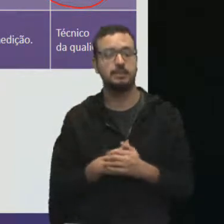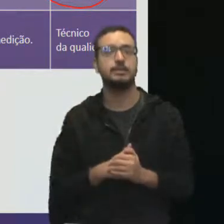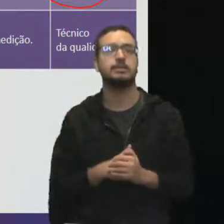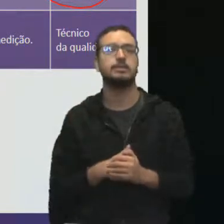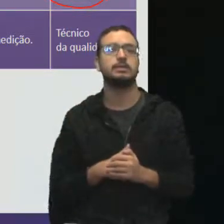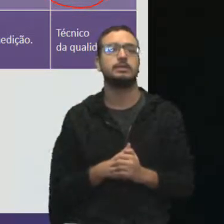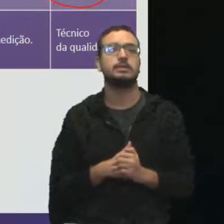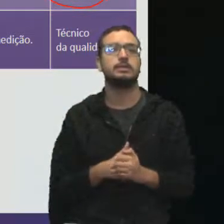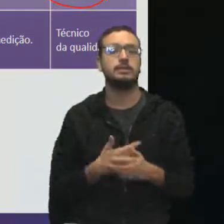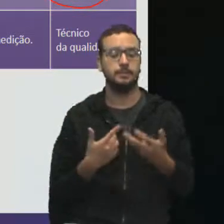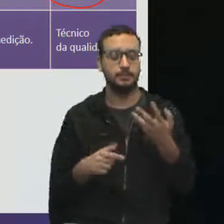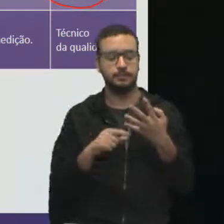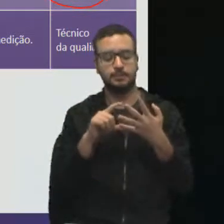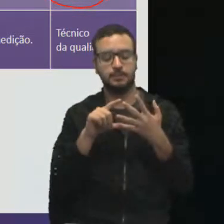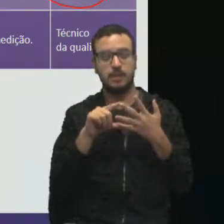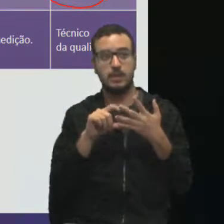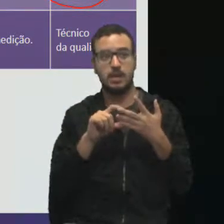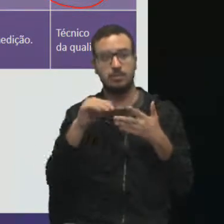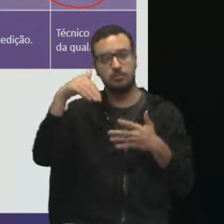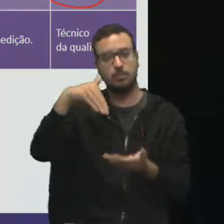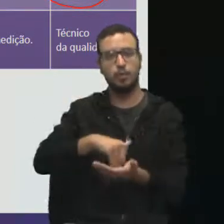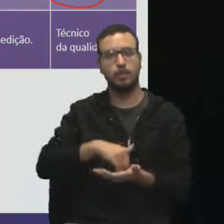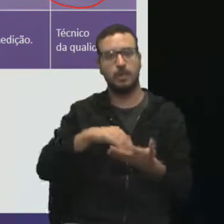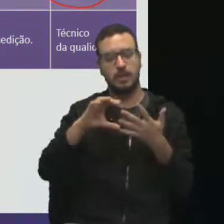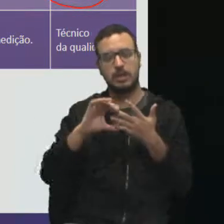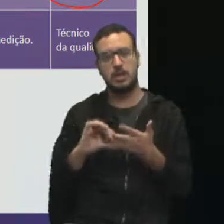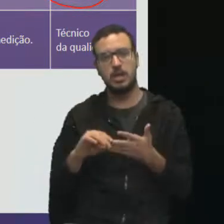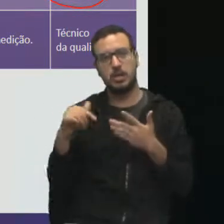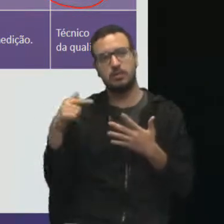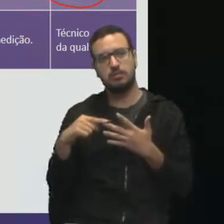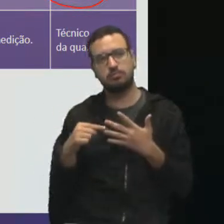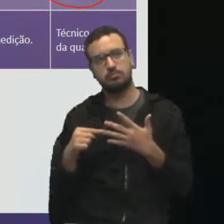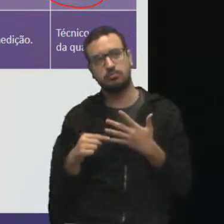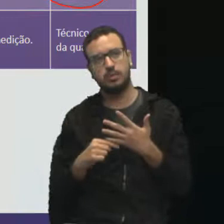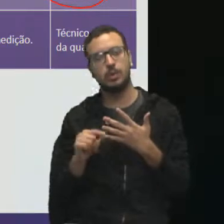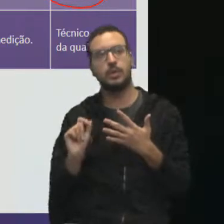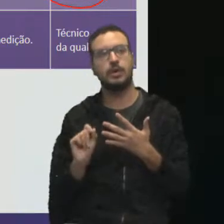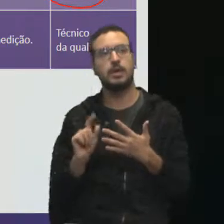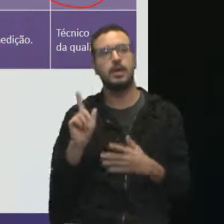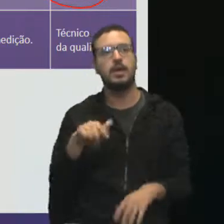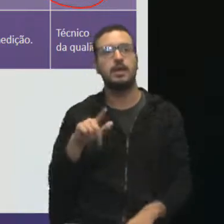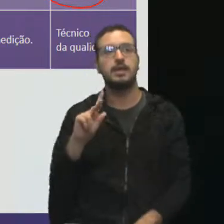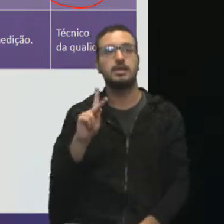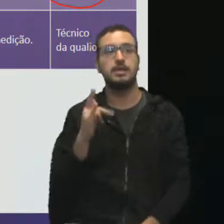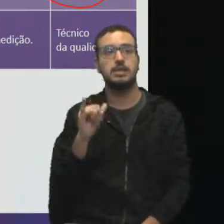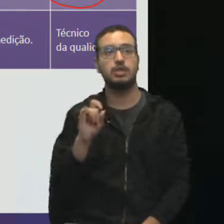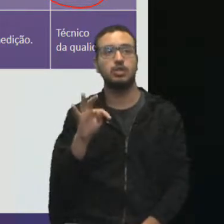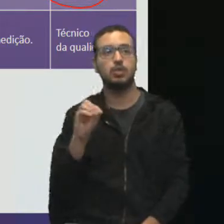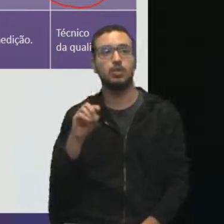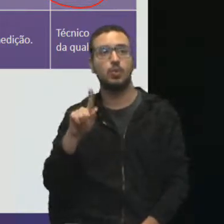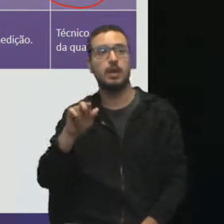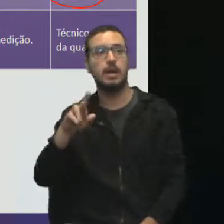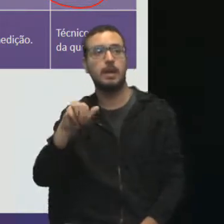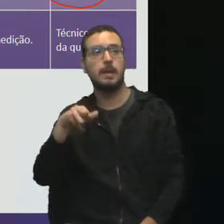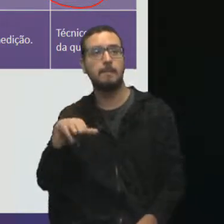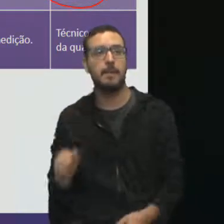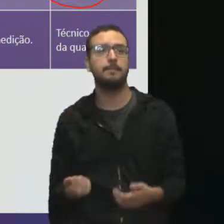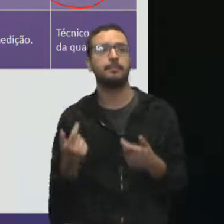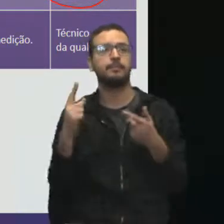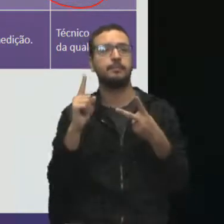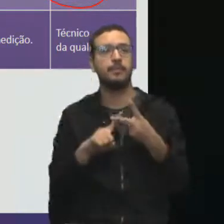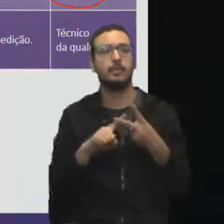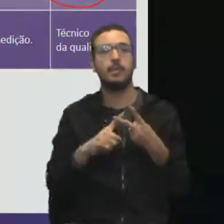últimas, mas não menos importantes, são muito utilizadas, histograma, carta controle e diagrama de